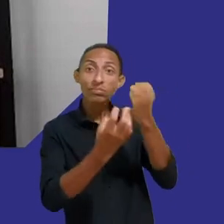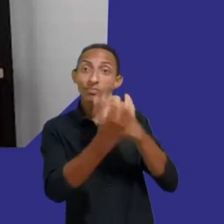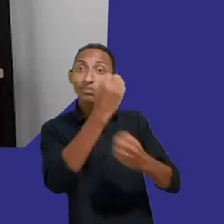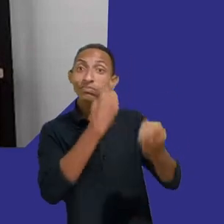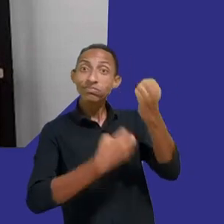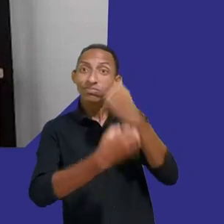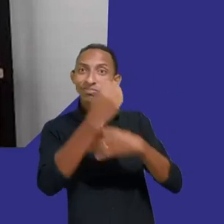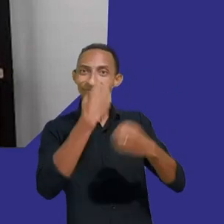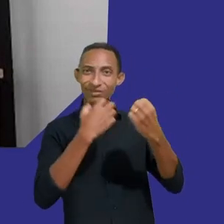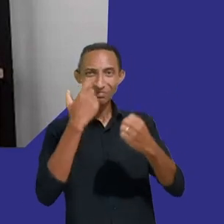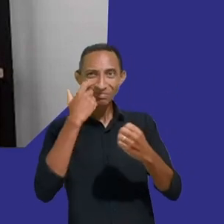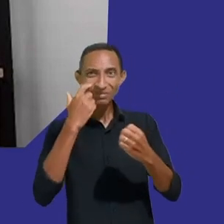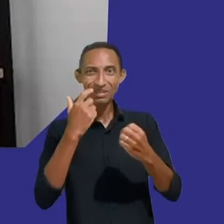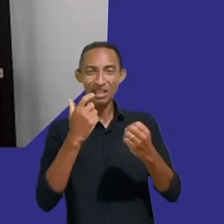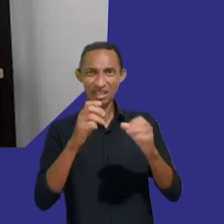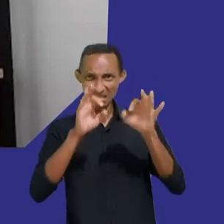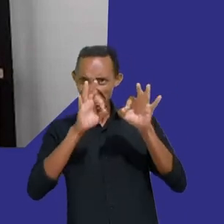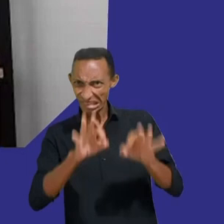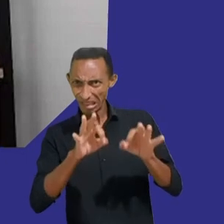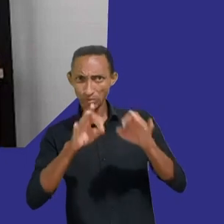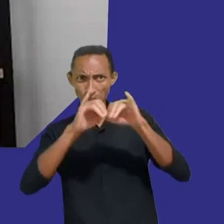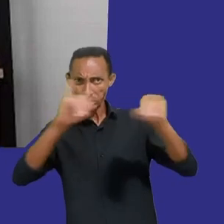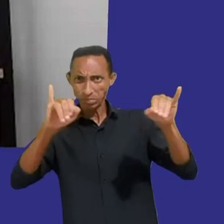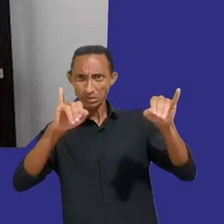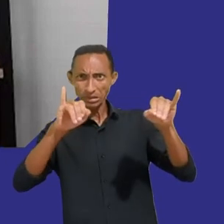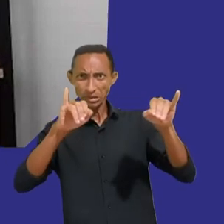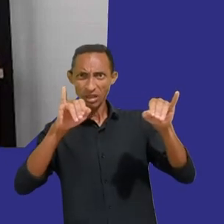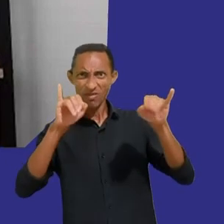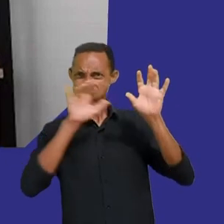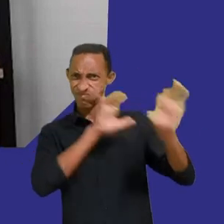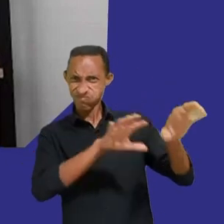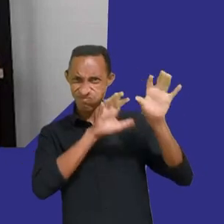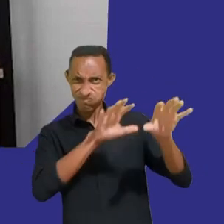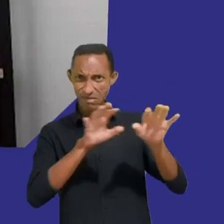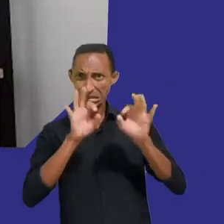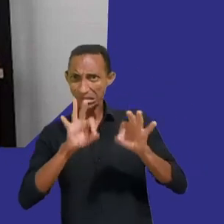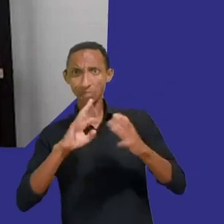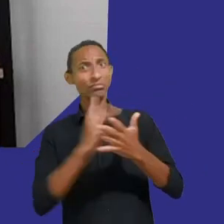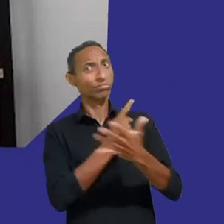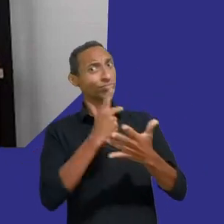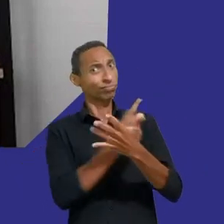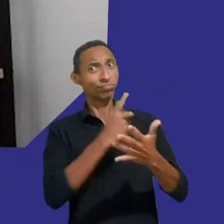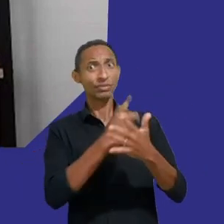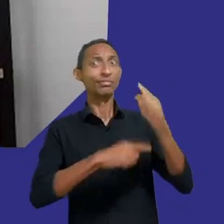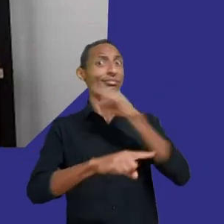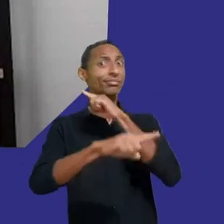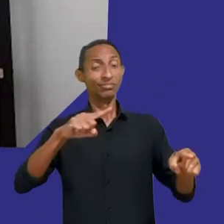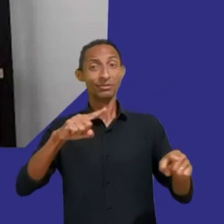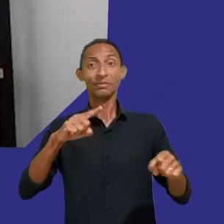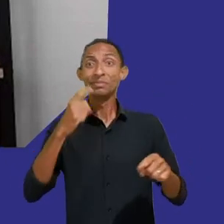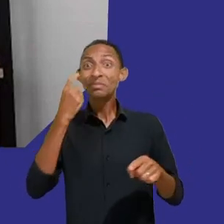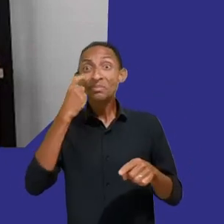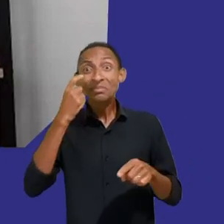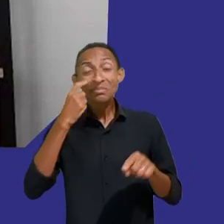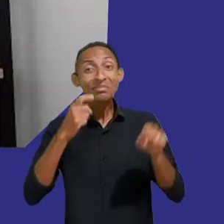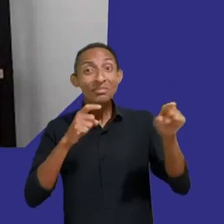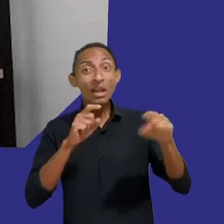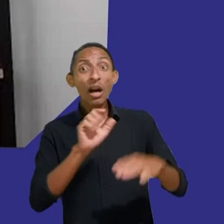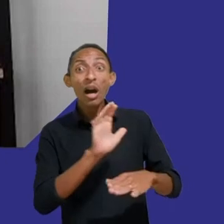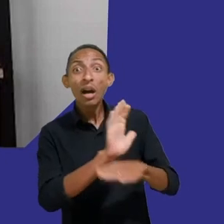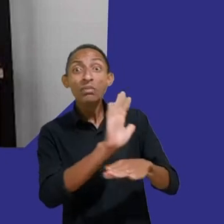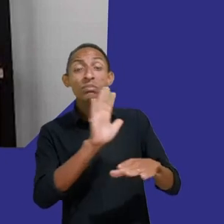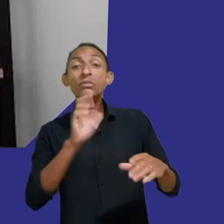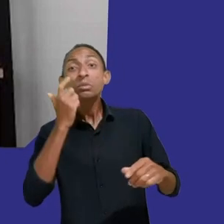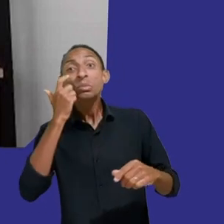infantil, que como a gente falou ontem, é toda mensagem publicitária direcionada a crianças com o objetivo de persuadir elas ao